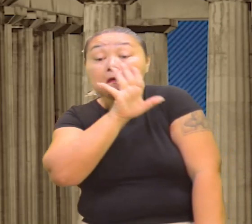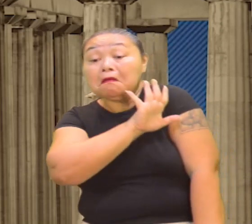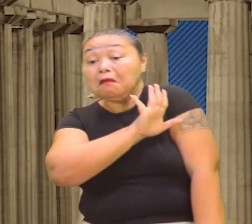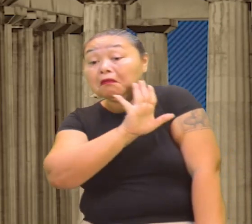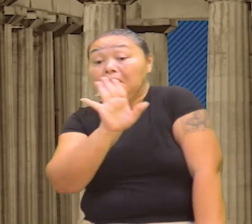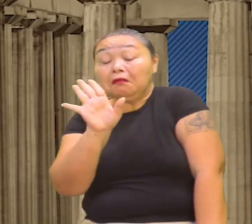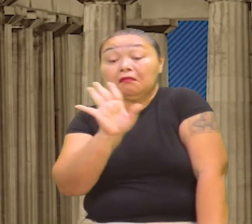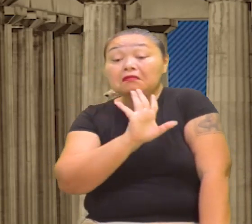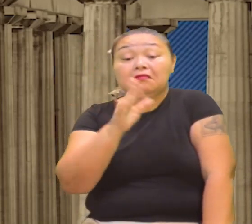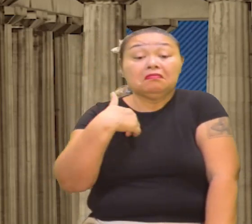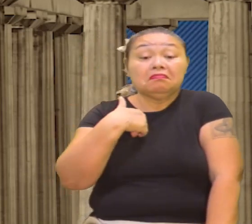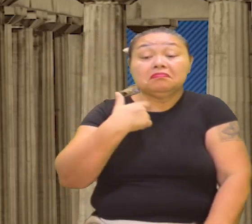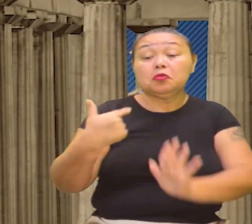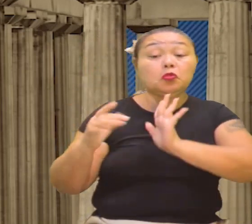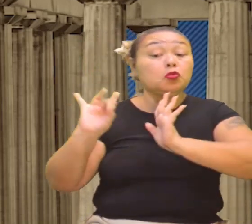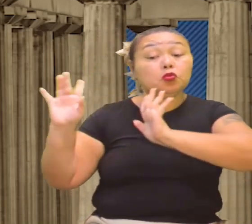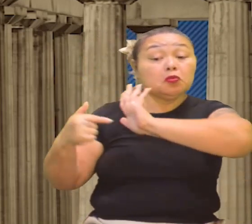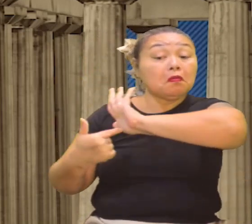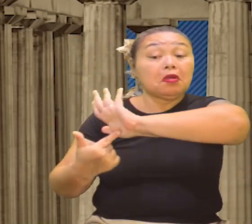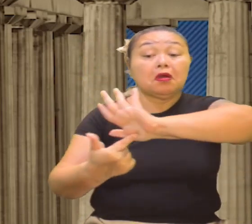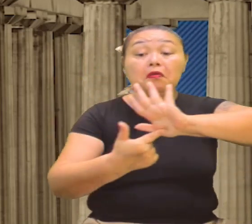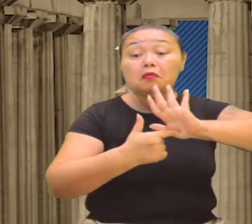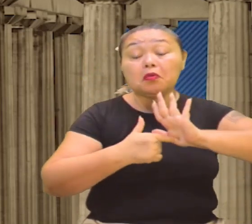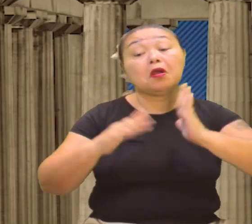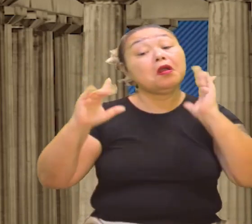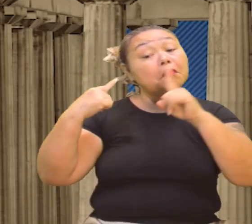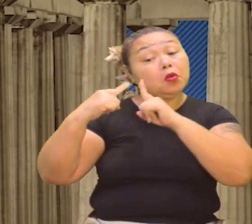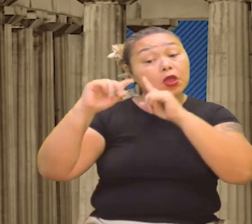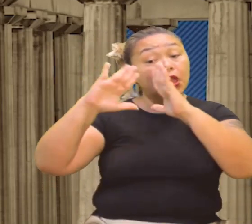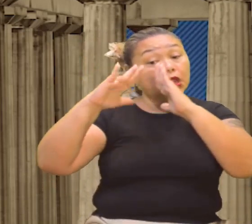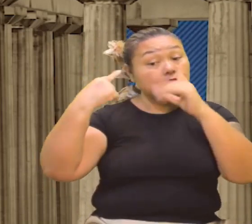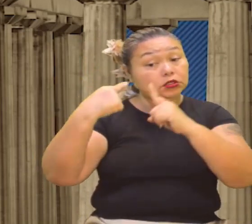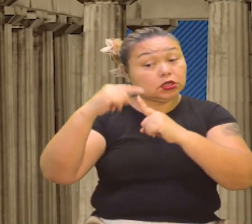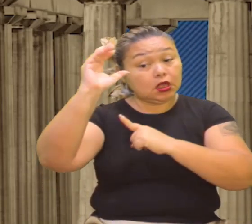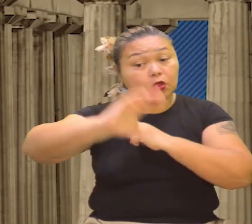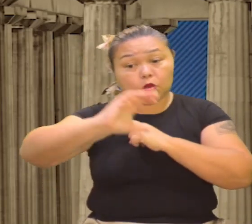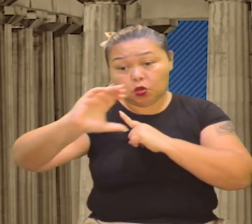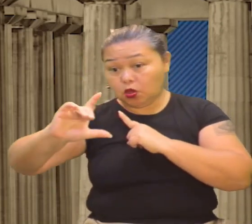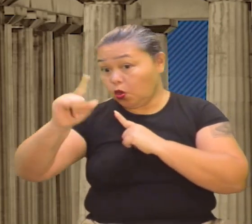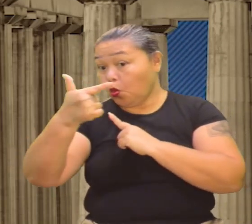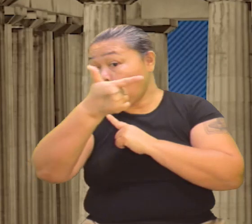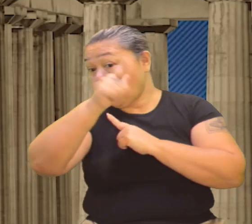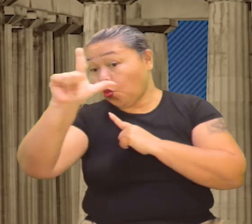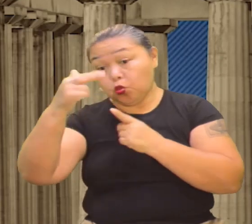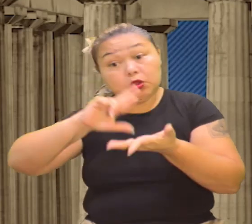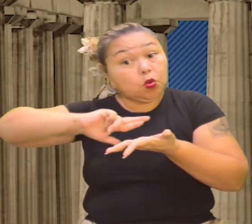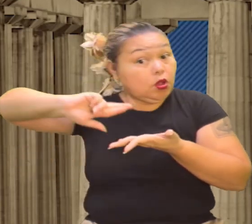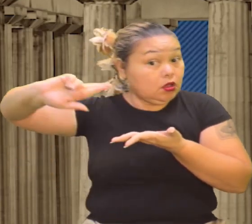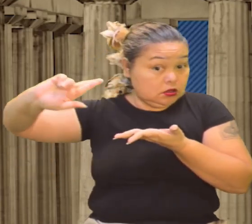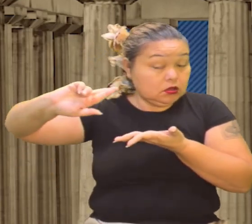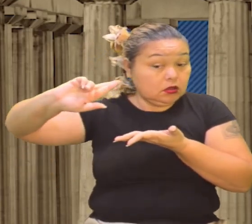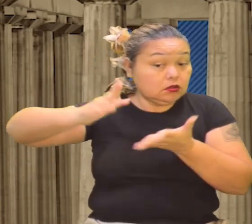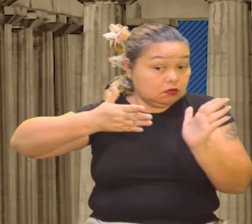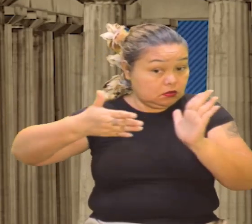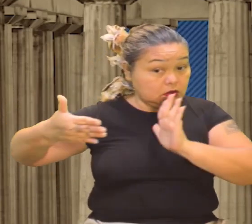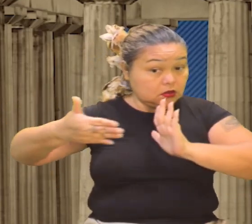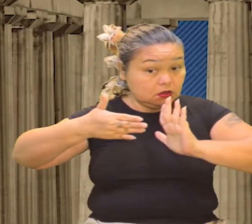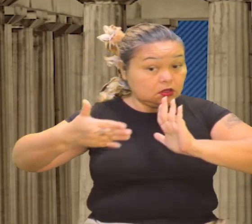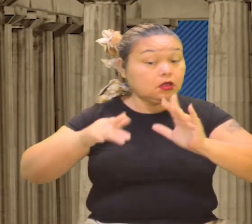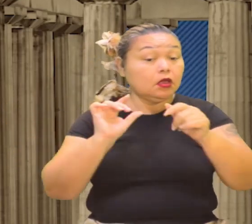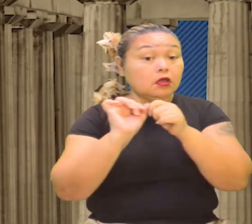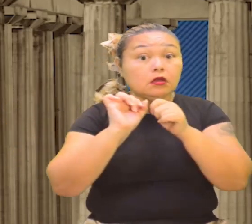fomentado, tudo apresentado que a Igreja Católica e etc., outras religiões no período,